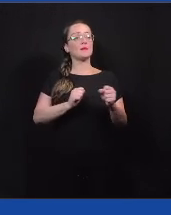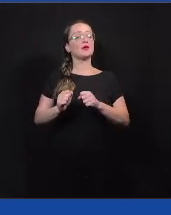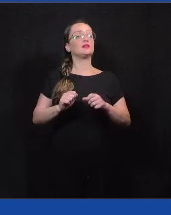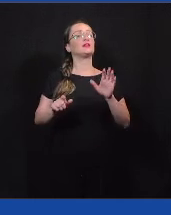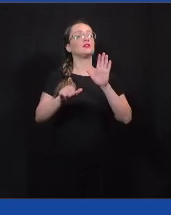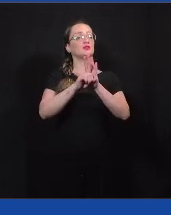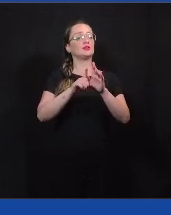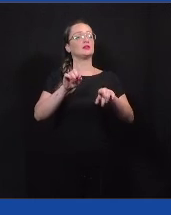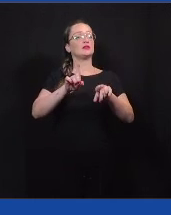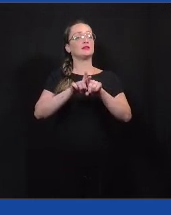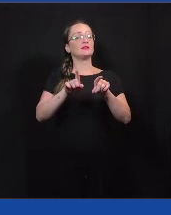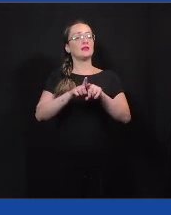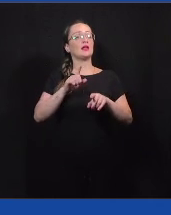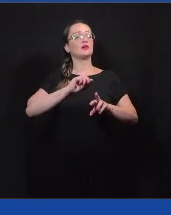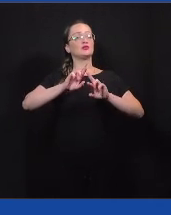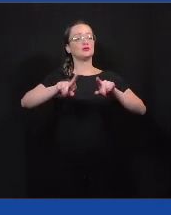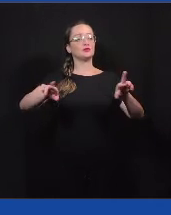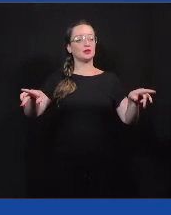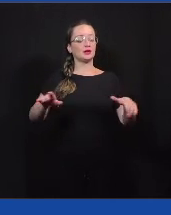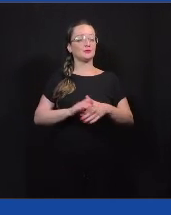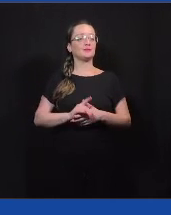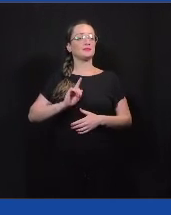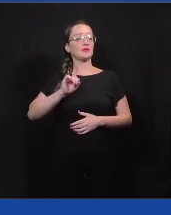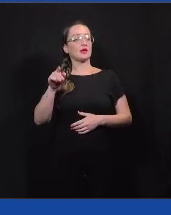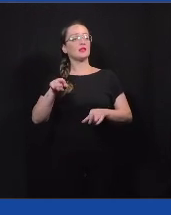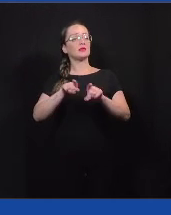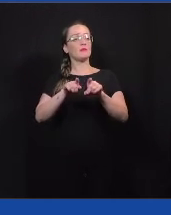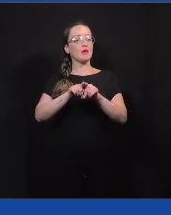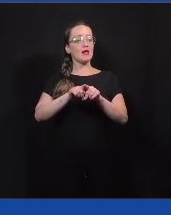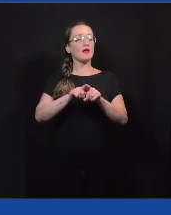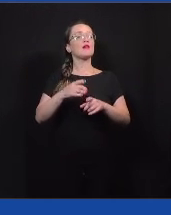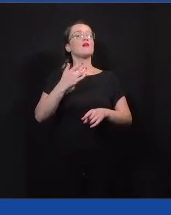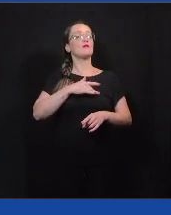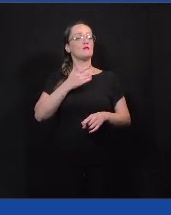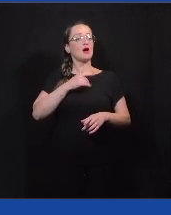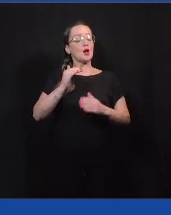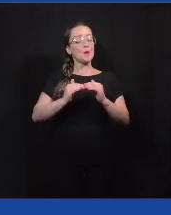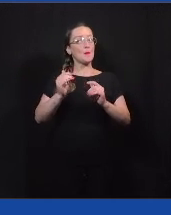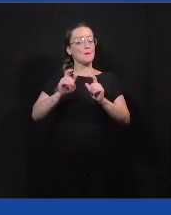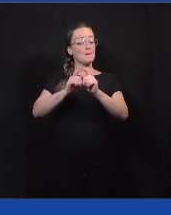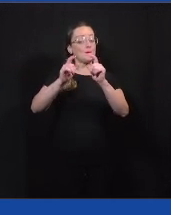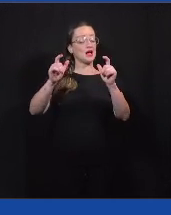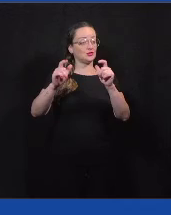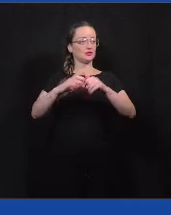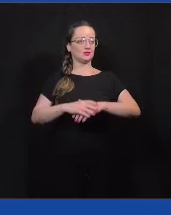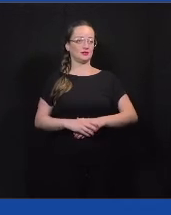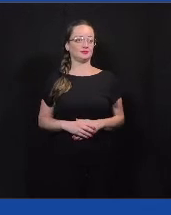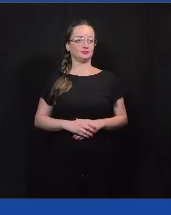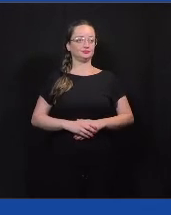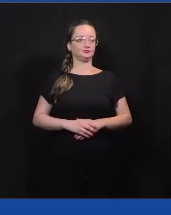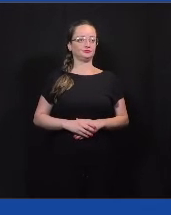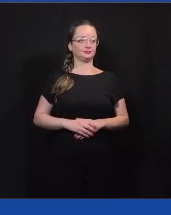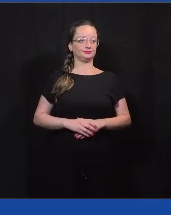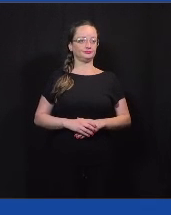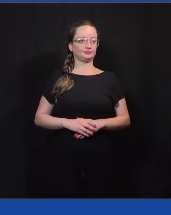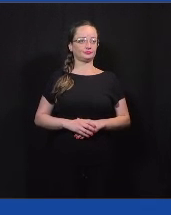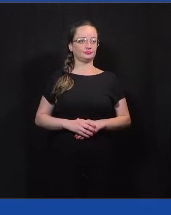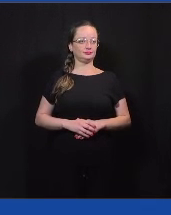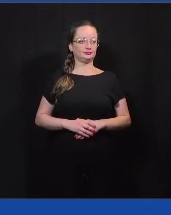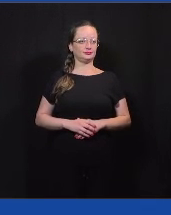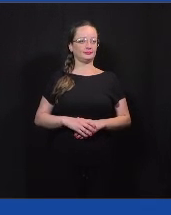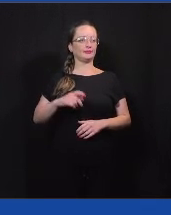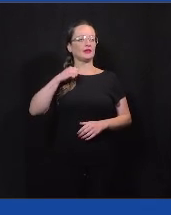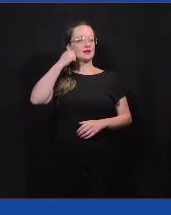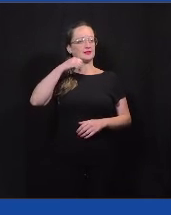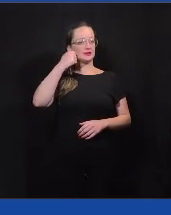votação diferente, né, ele, para ele, também vale o sistema majoritário. Então, esses senadores são